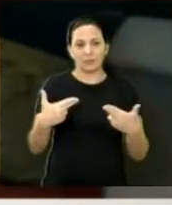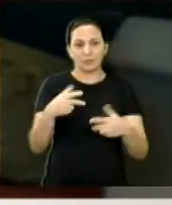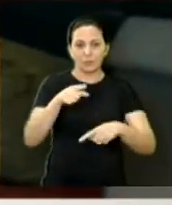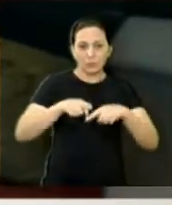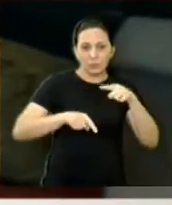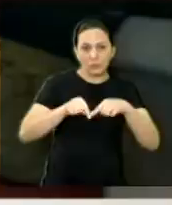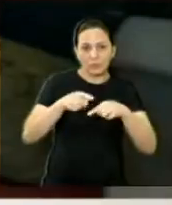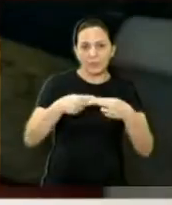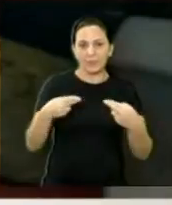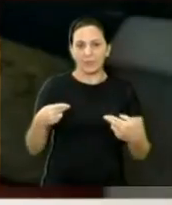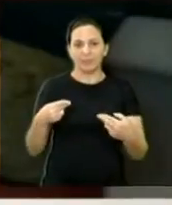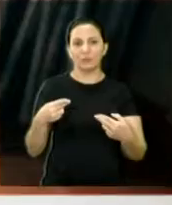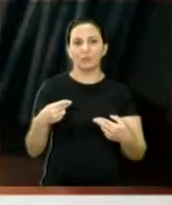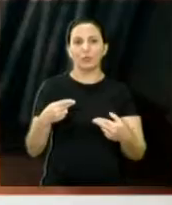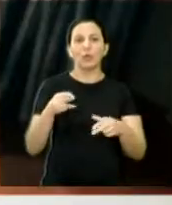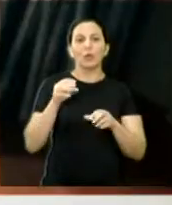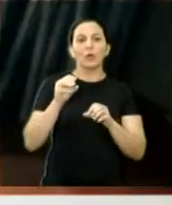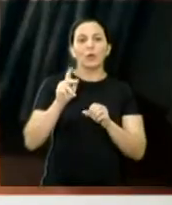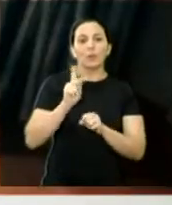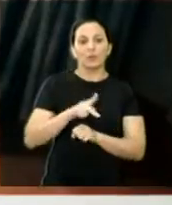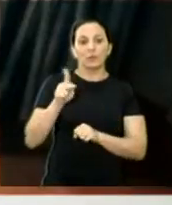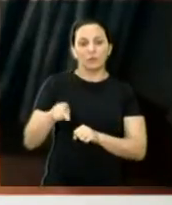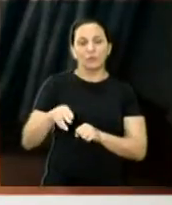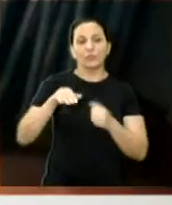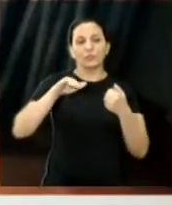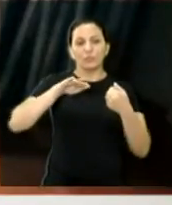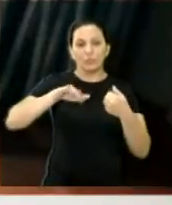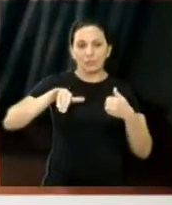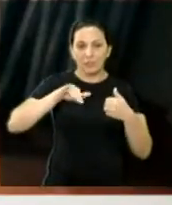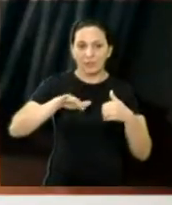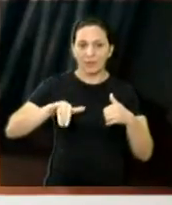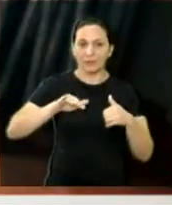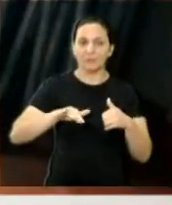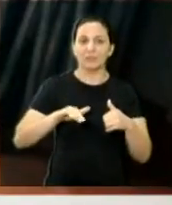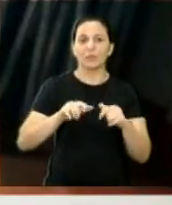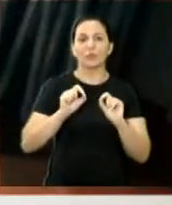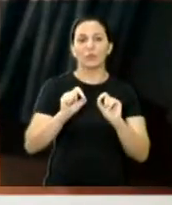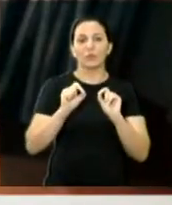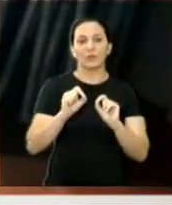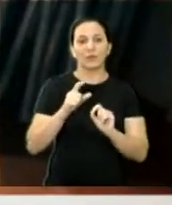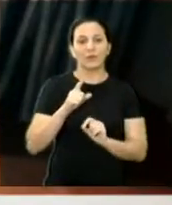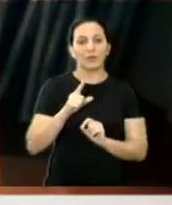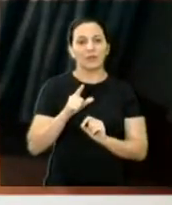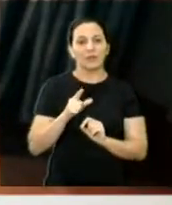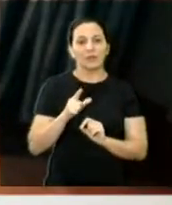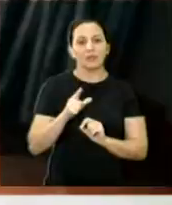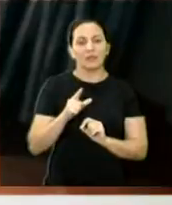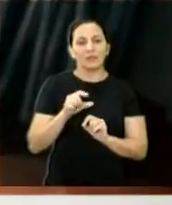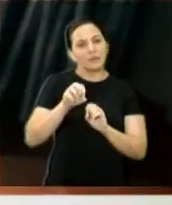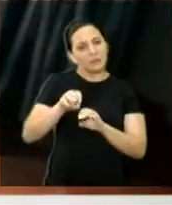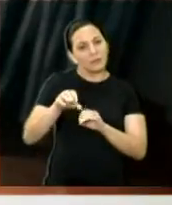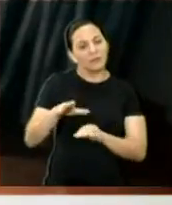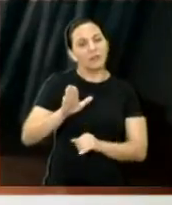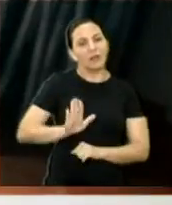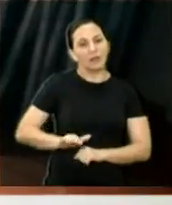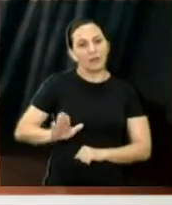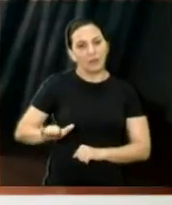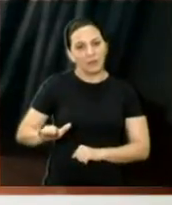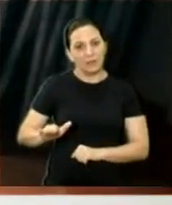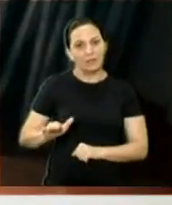Os professores de natação, o Alisson e o William, que diariamente dão aulas para dezenas de crianças,